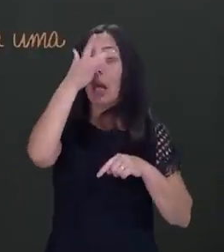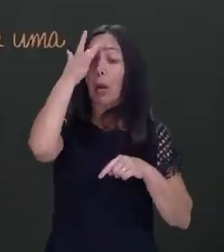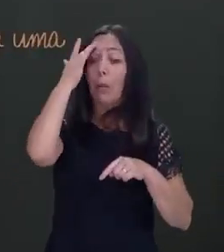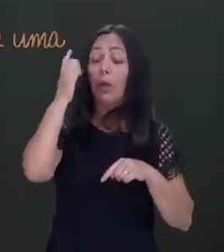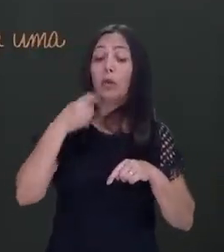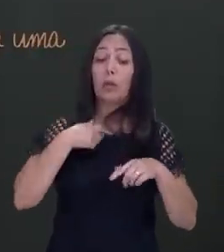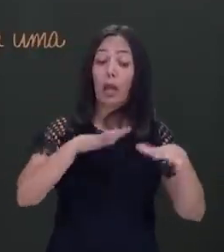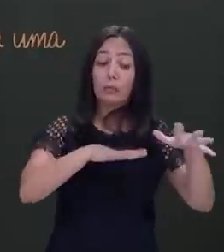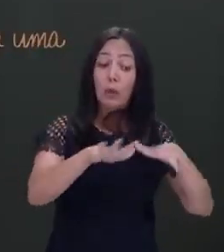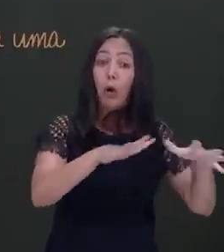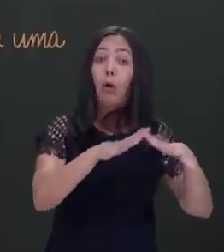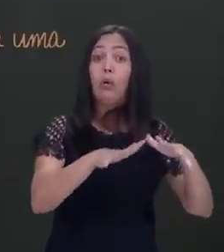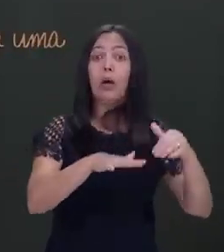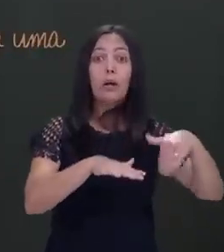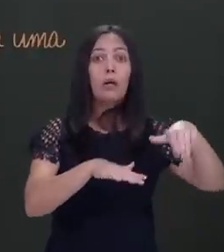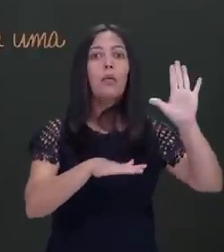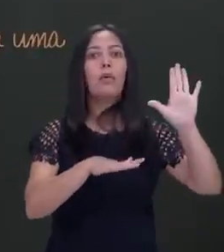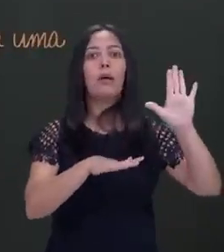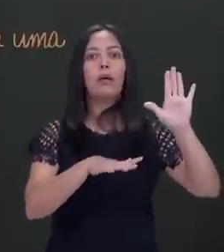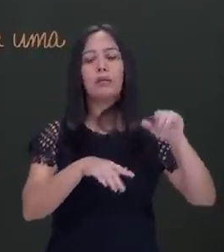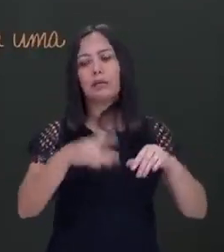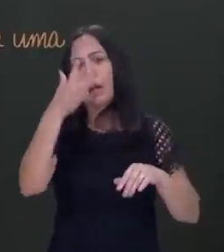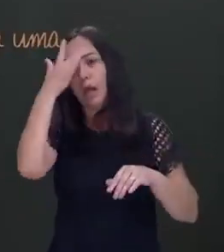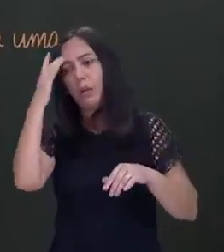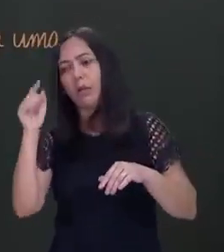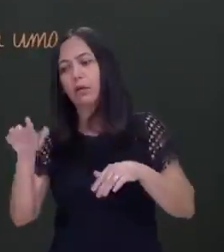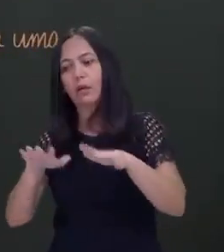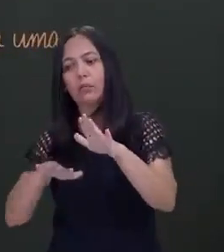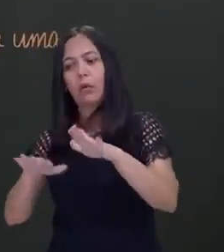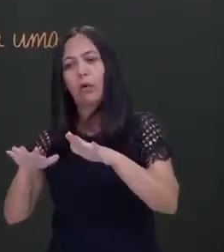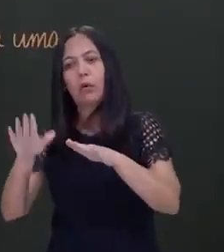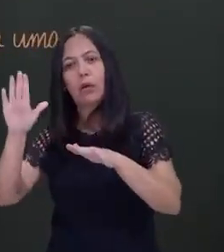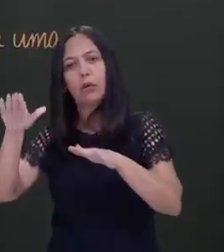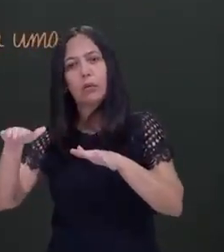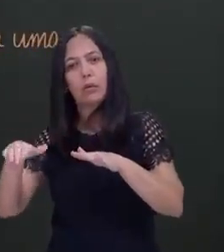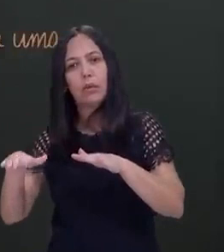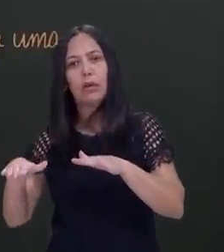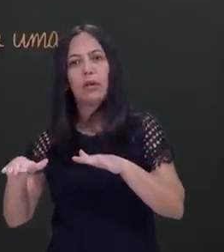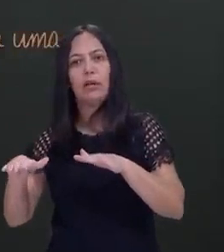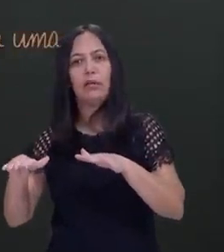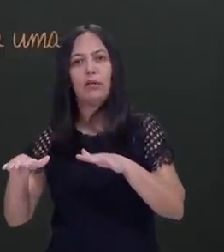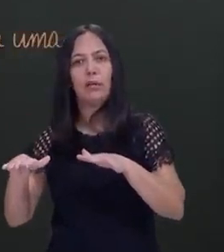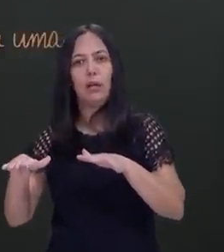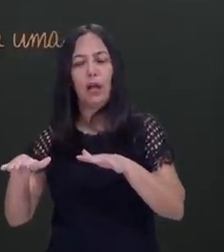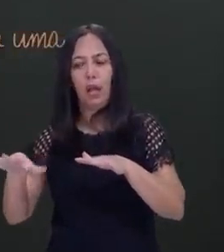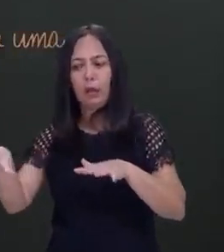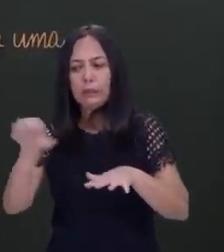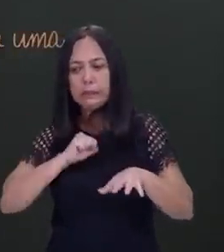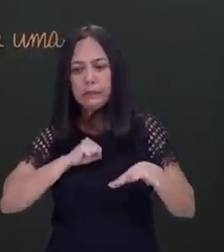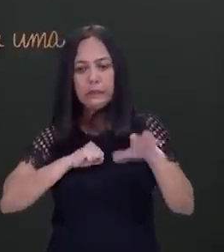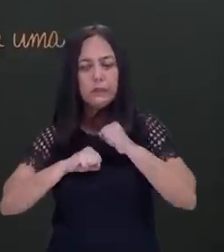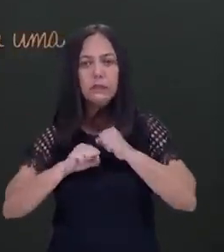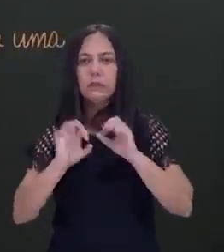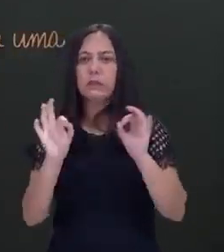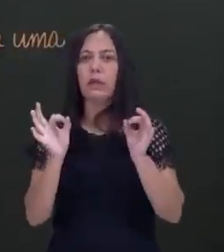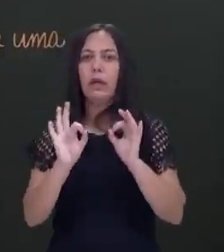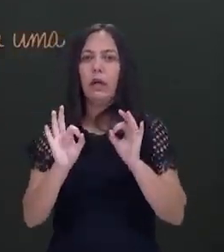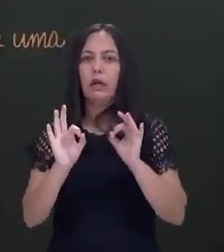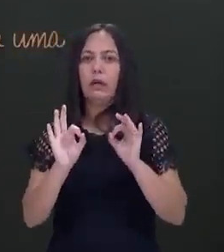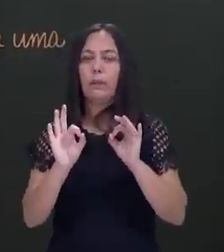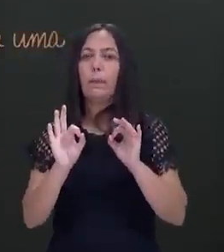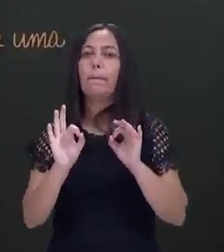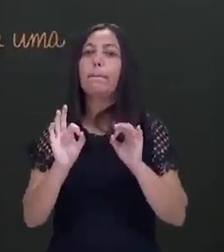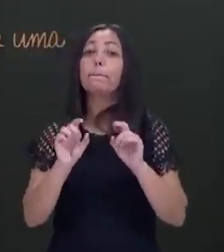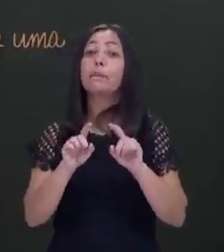maior agitação, para quem tem uma menor agitação. Eu não falo que eu detenho o calor. Você detenho o calor. Você é